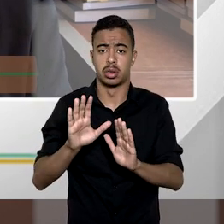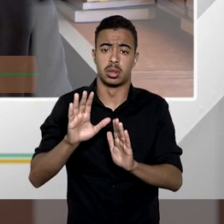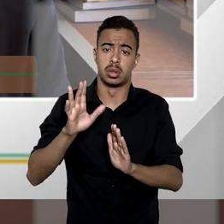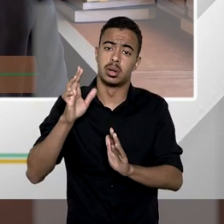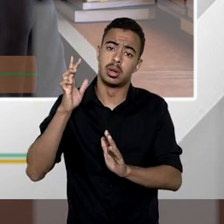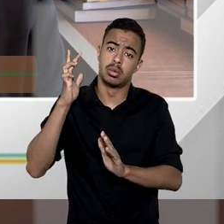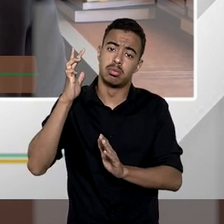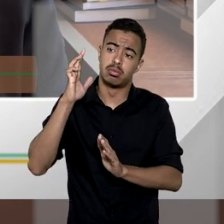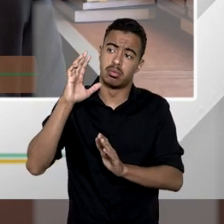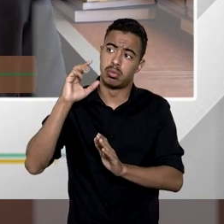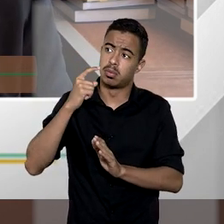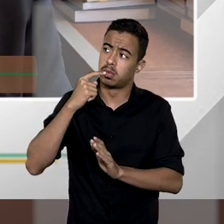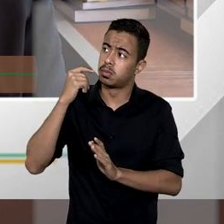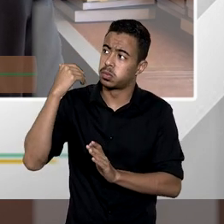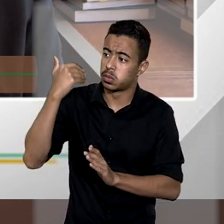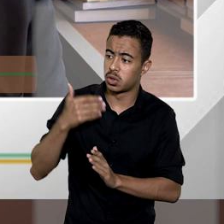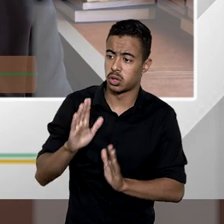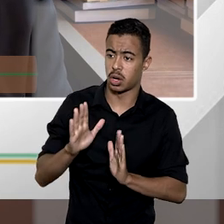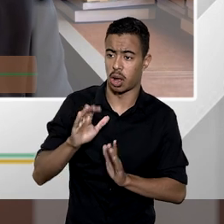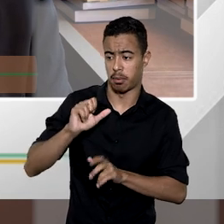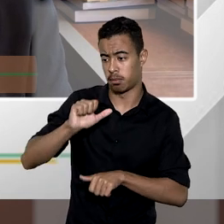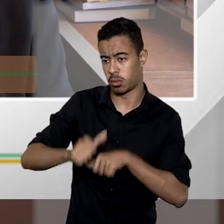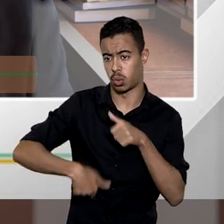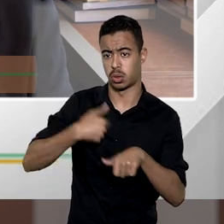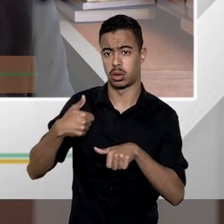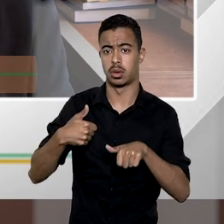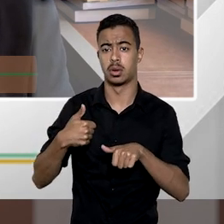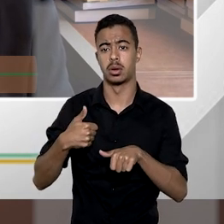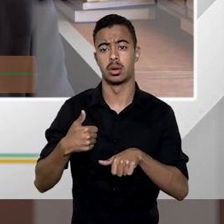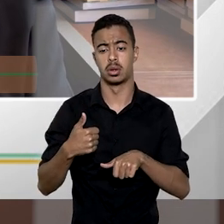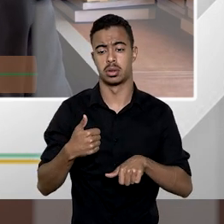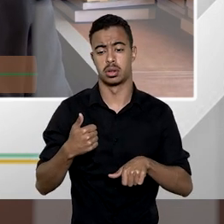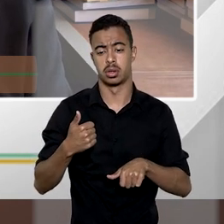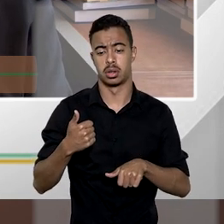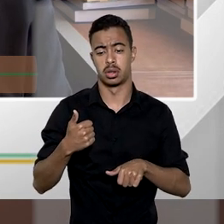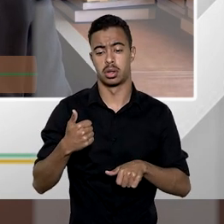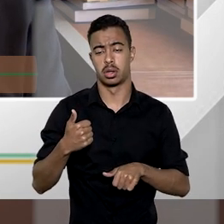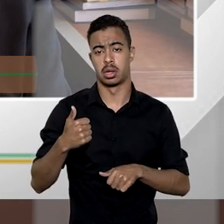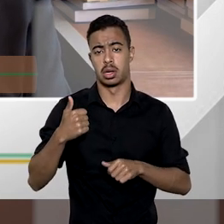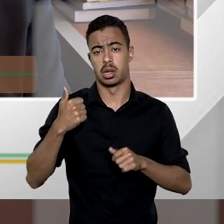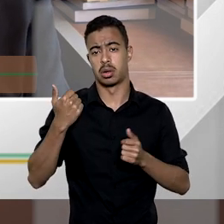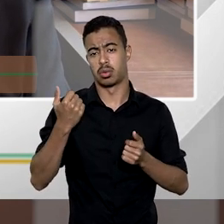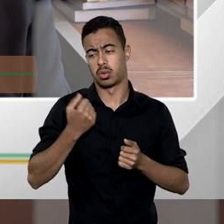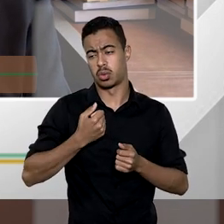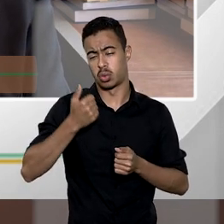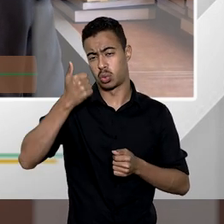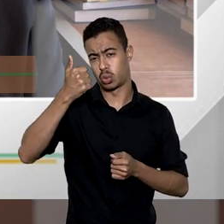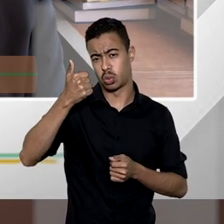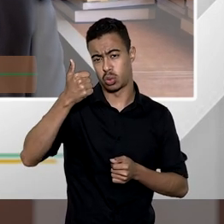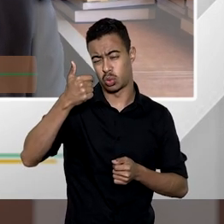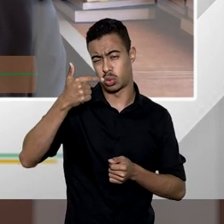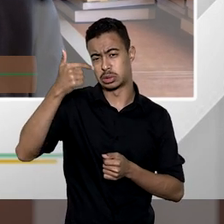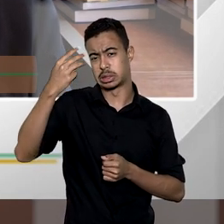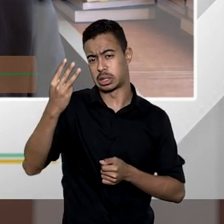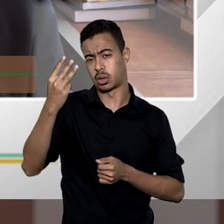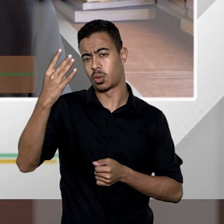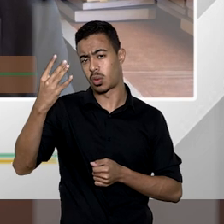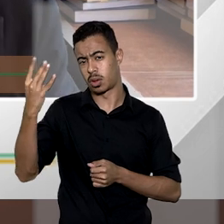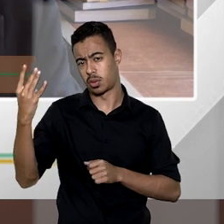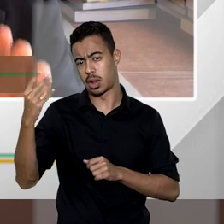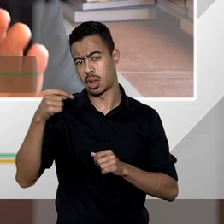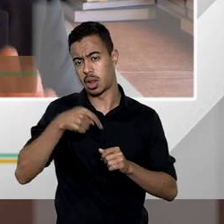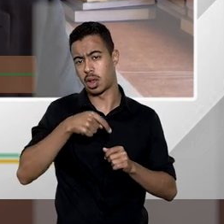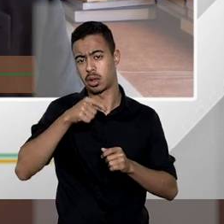foi modulado alterado por assim dizer na petição 12344 do Distrito Federal